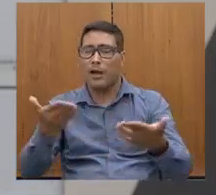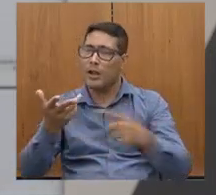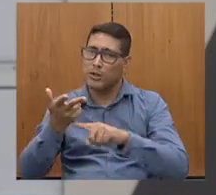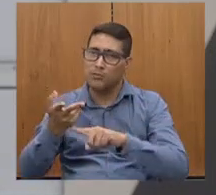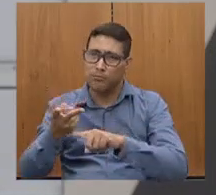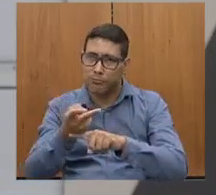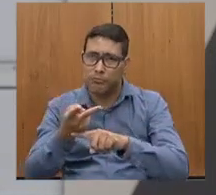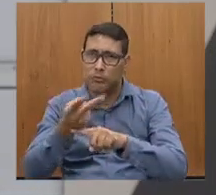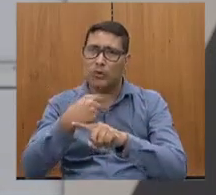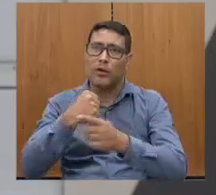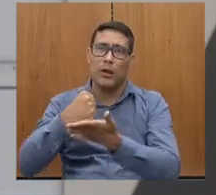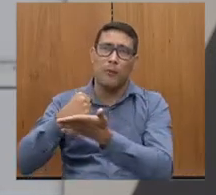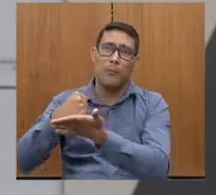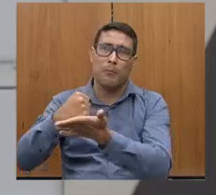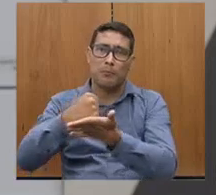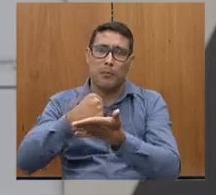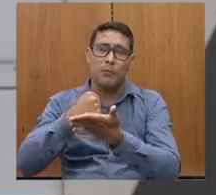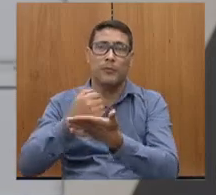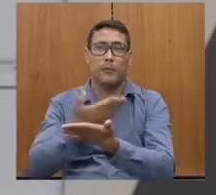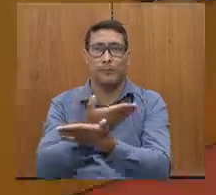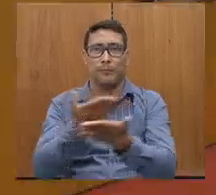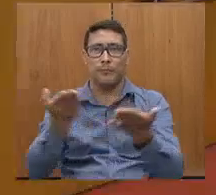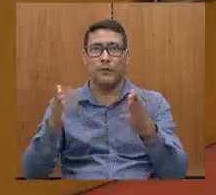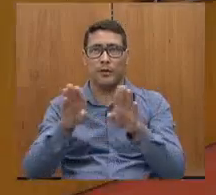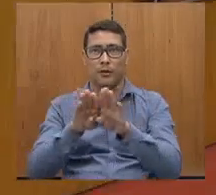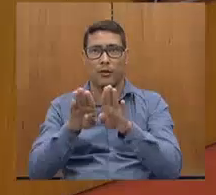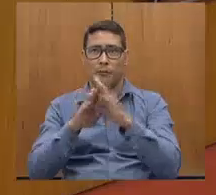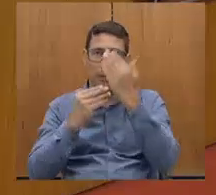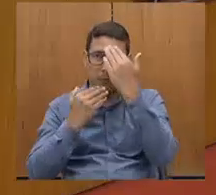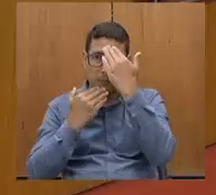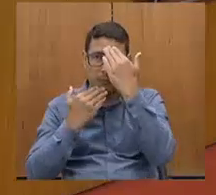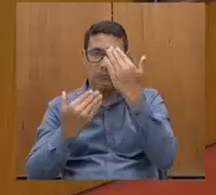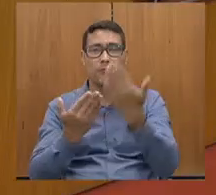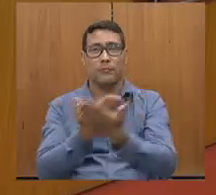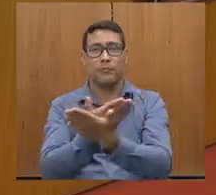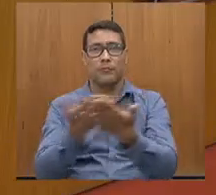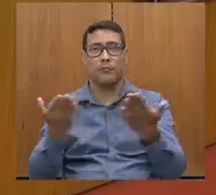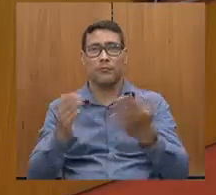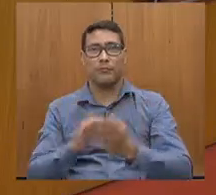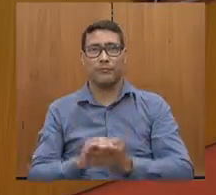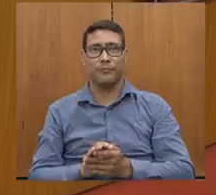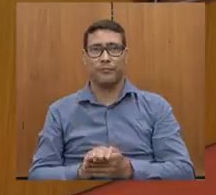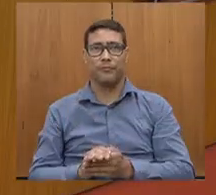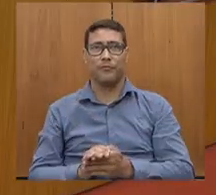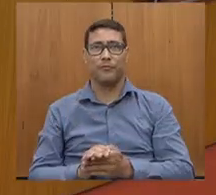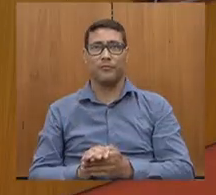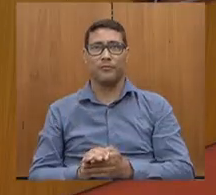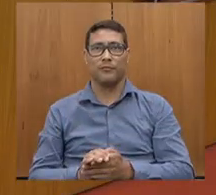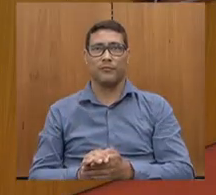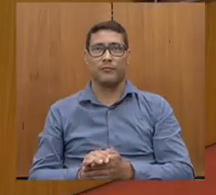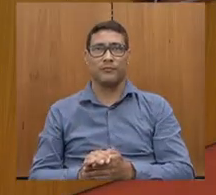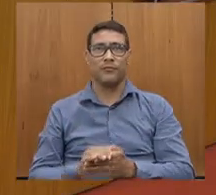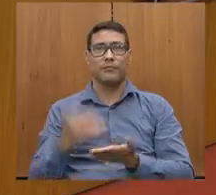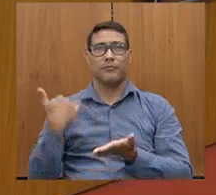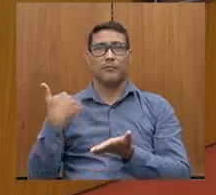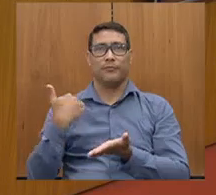o apoio de vocês também. Está bom, gente? Muito obrigado a todos. Arandes. Secretário.